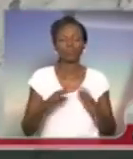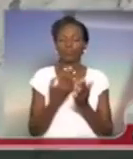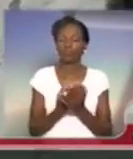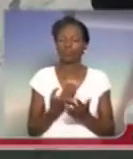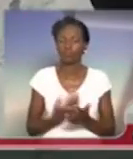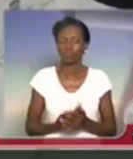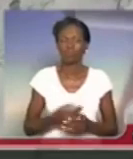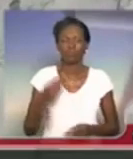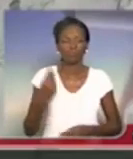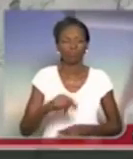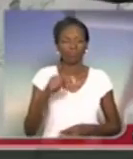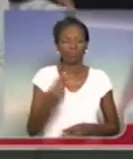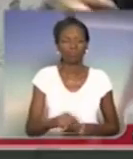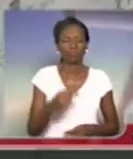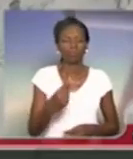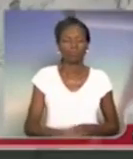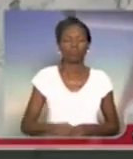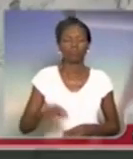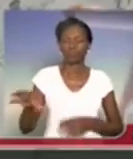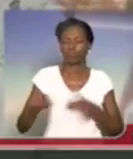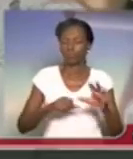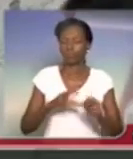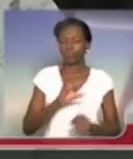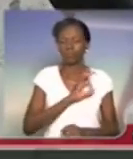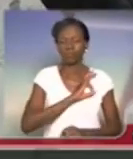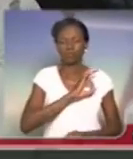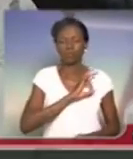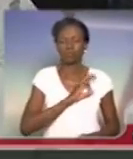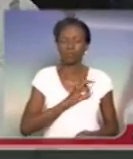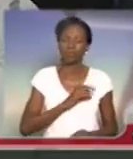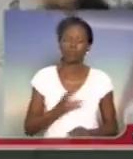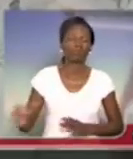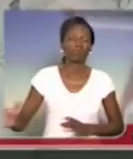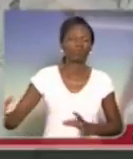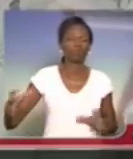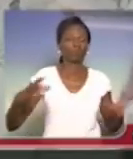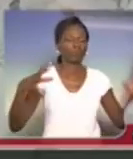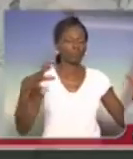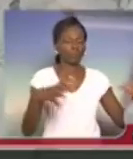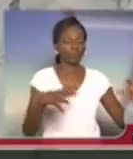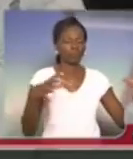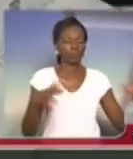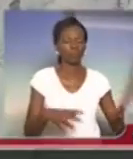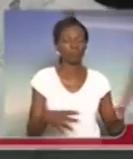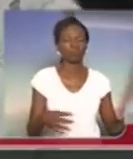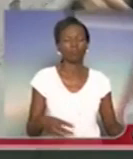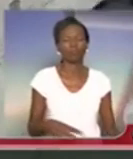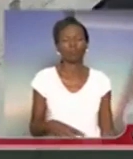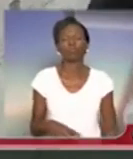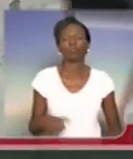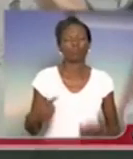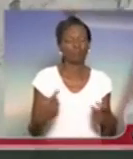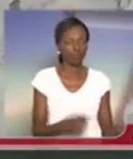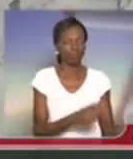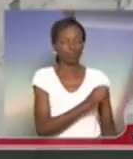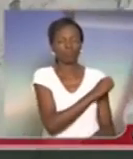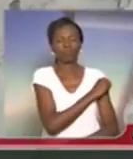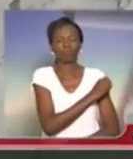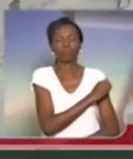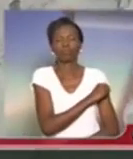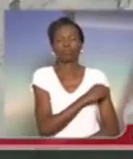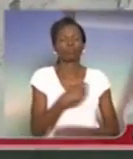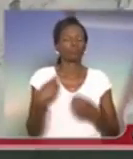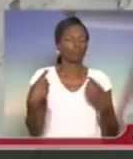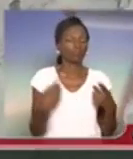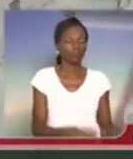criminaliza, ainda joga a polícia, joga todo o aparato repressivo da polícia militar contra alunos,